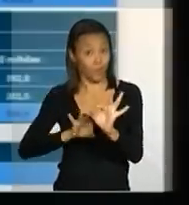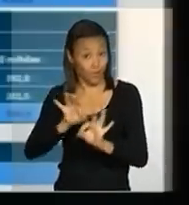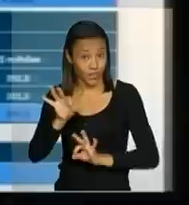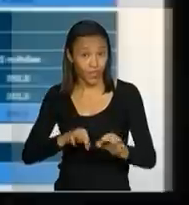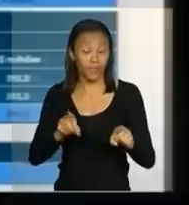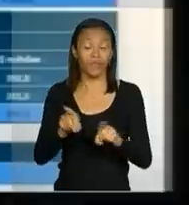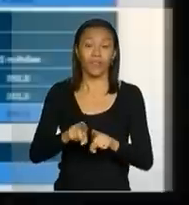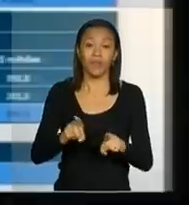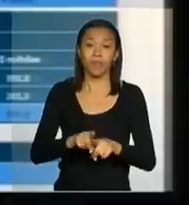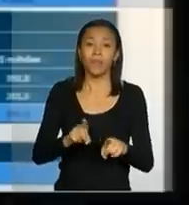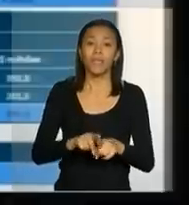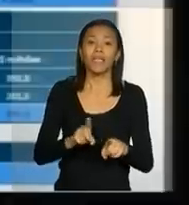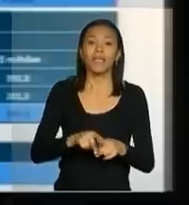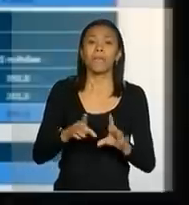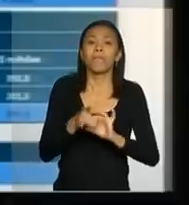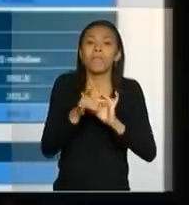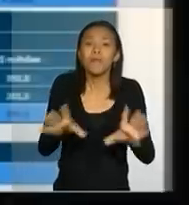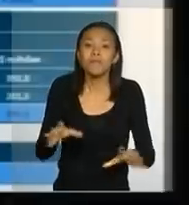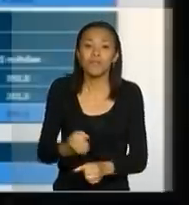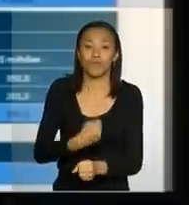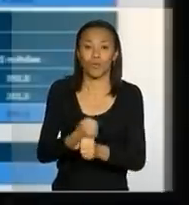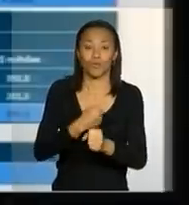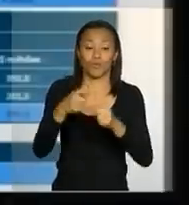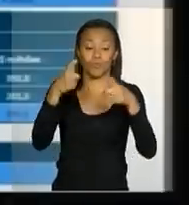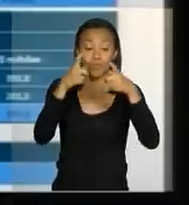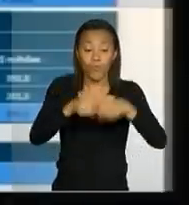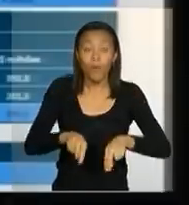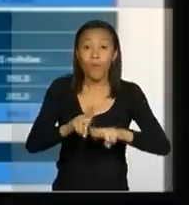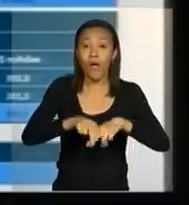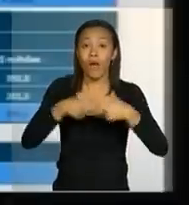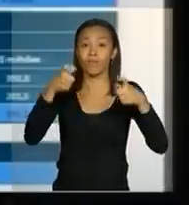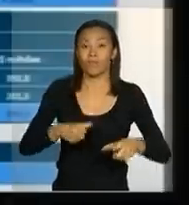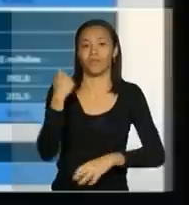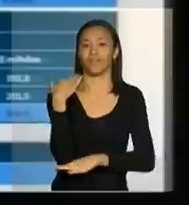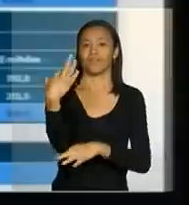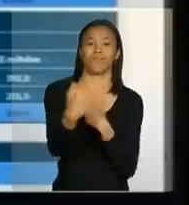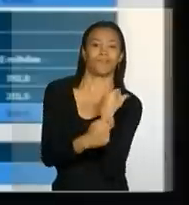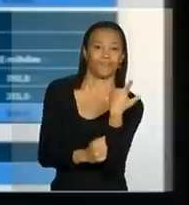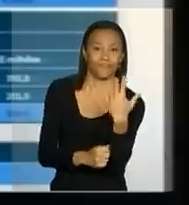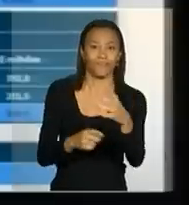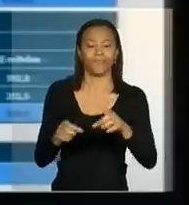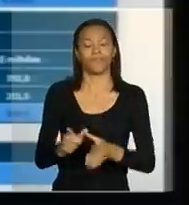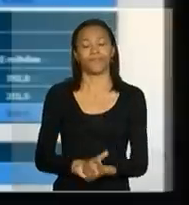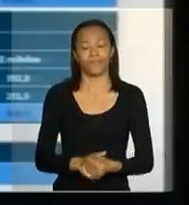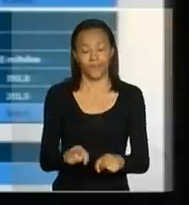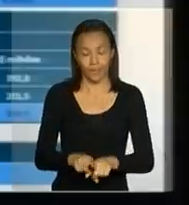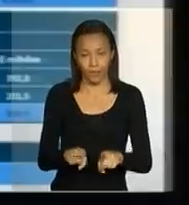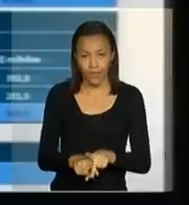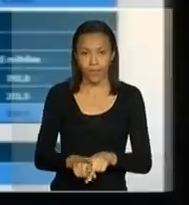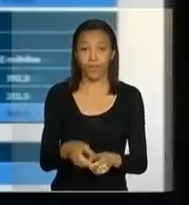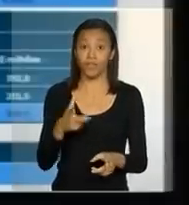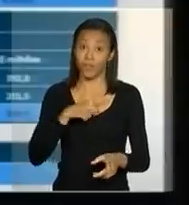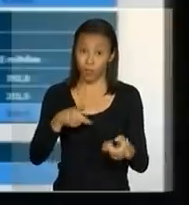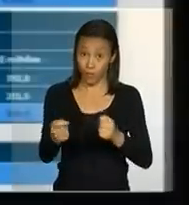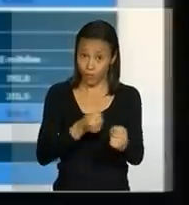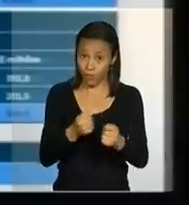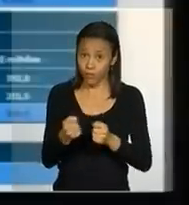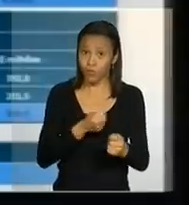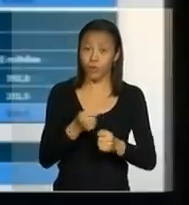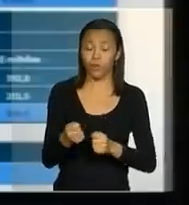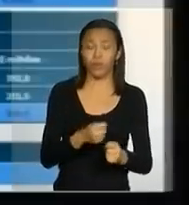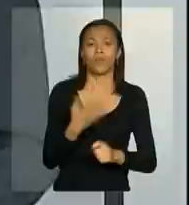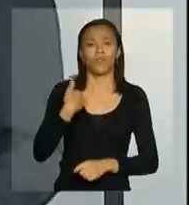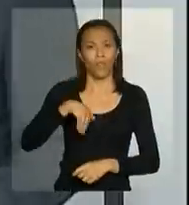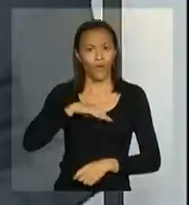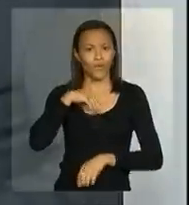licenciamento ambiental, a questão dos órgãos de controle. Nosso Pesão sabe muito bem disso, nós estamos